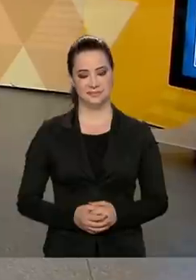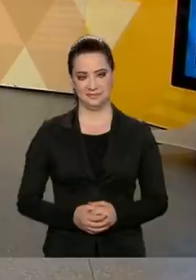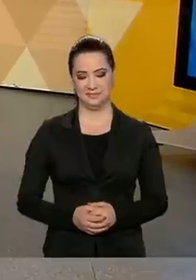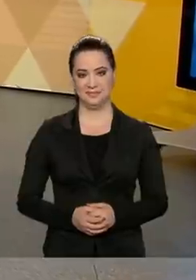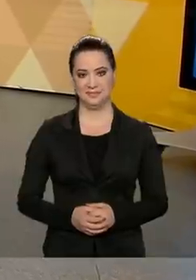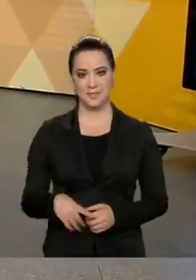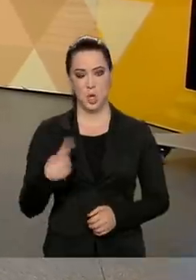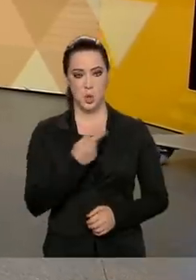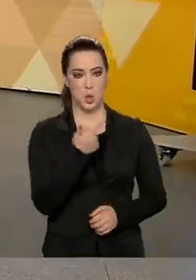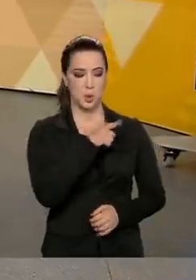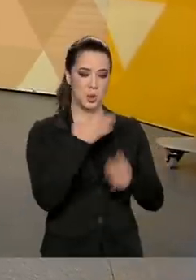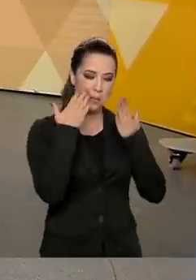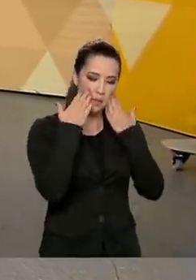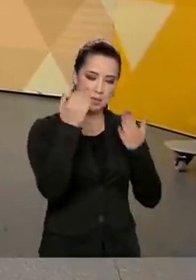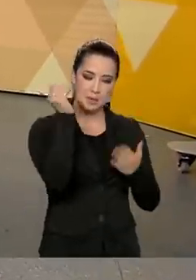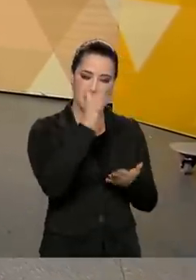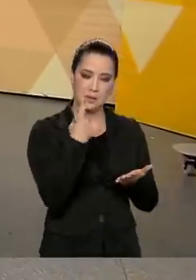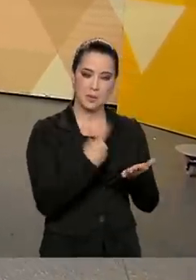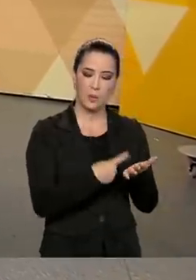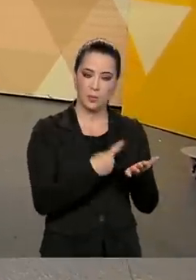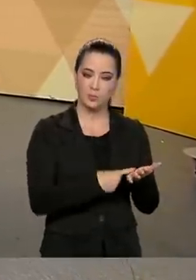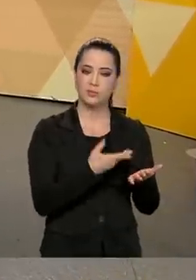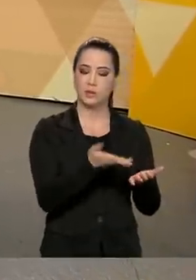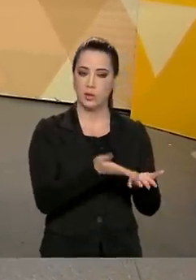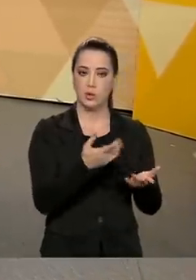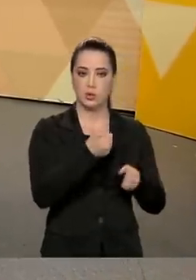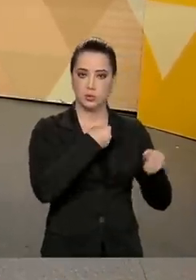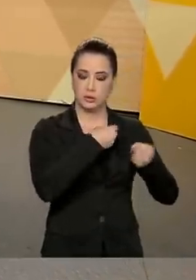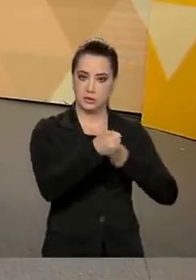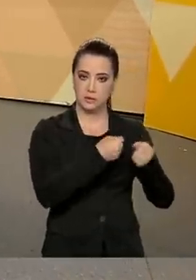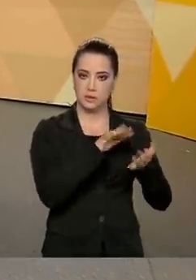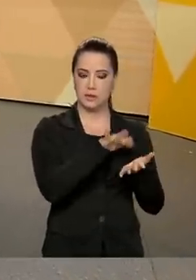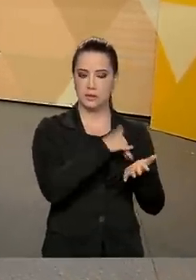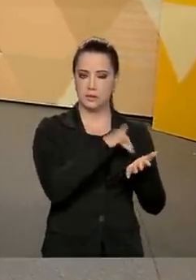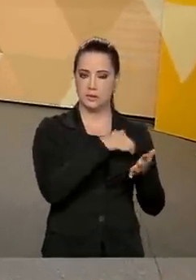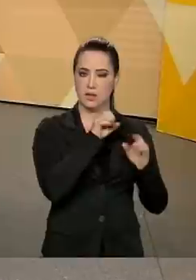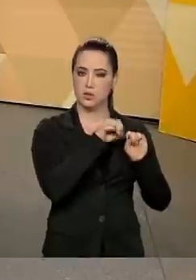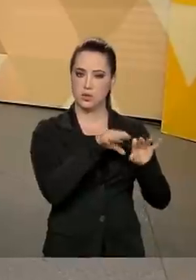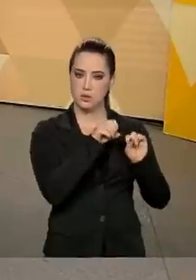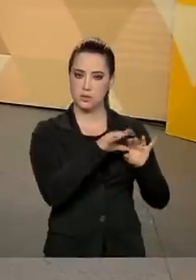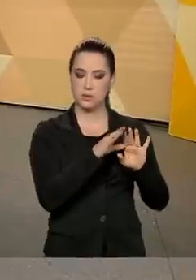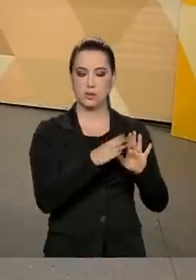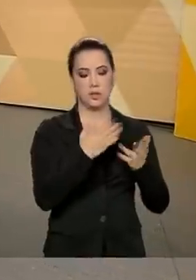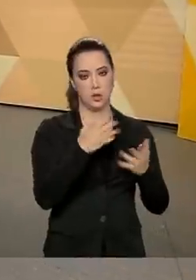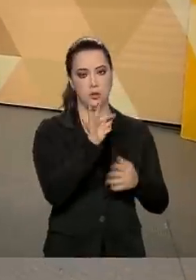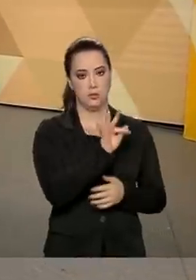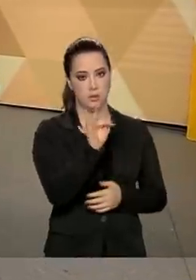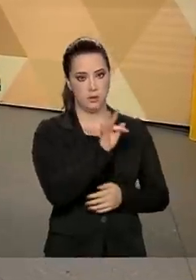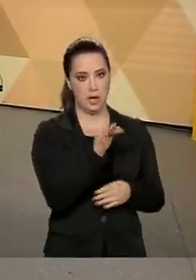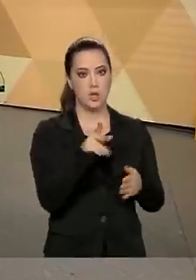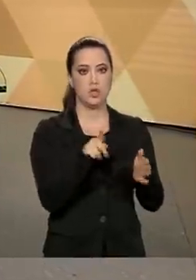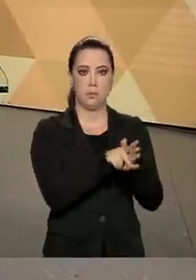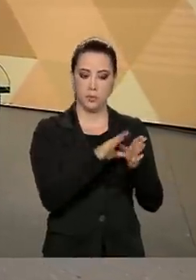Estamos de volta com o Brasil em pauta. O entrevistado de hoje é o secretário de Educação Superior do Ministério da Educação, Wagner